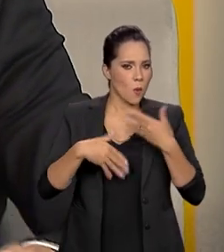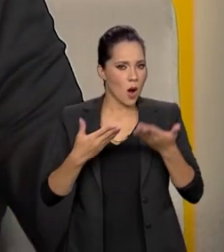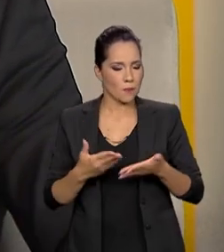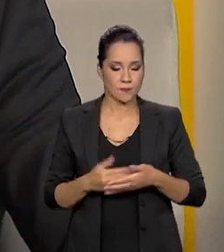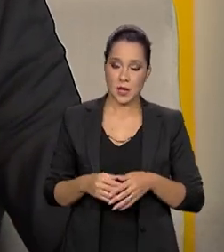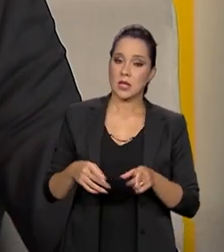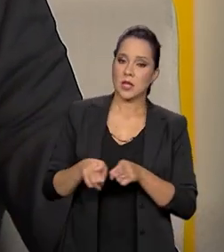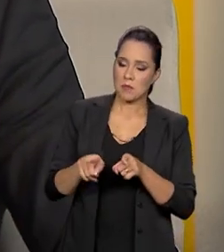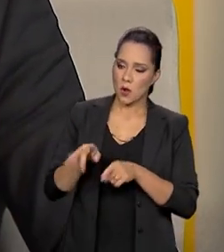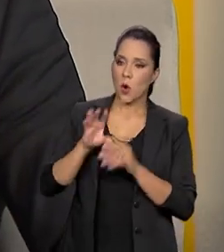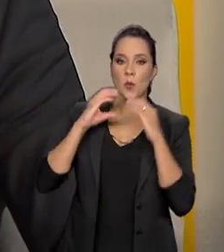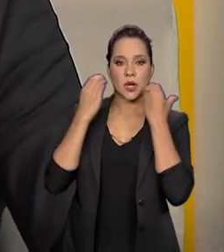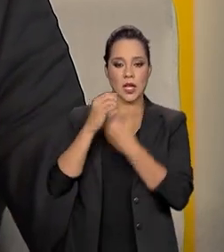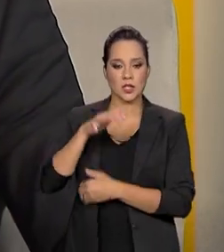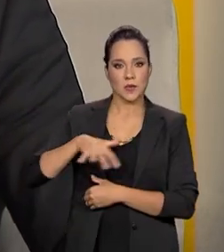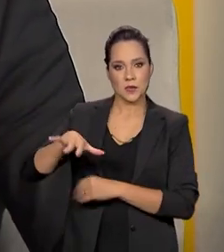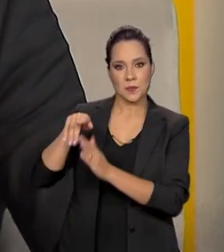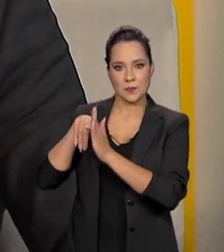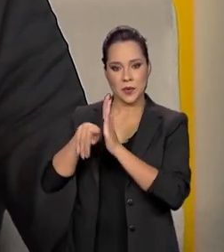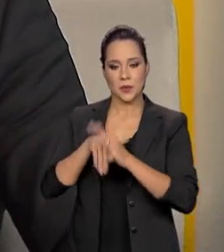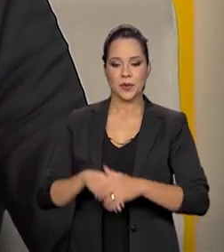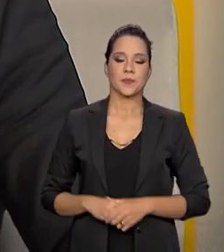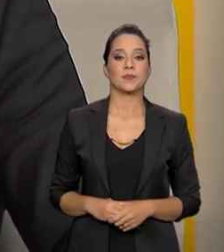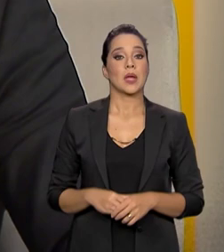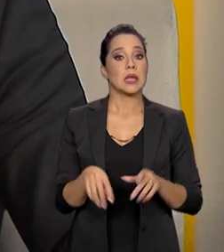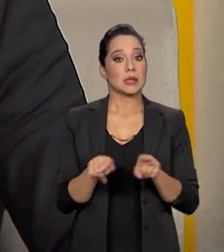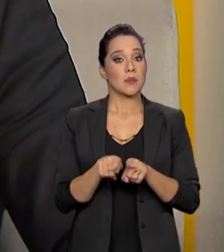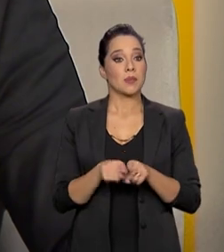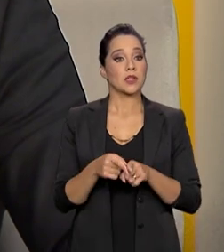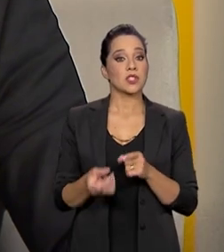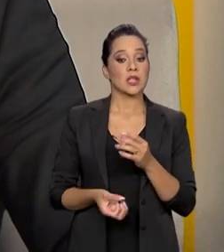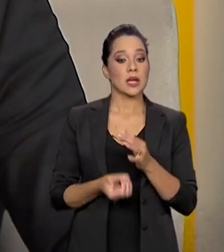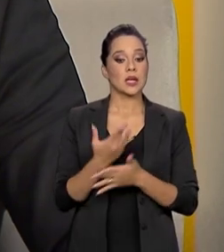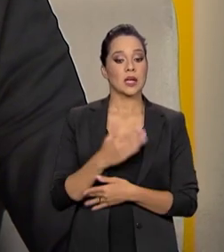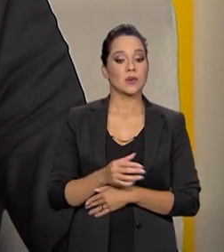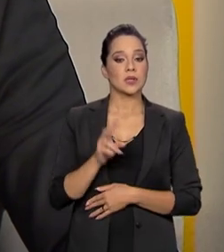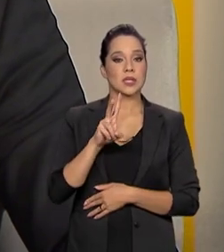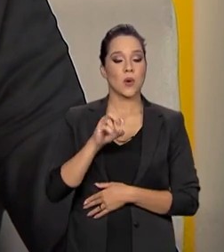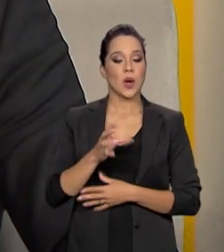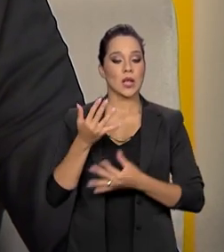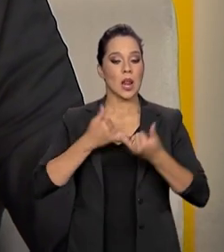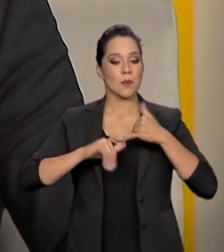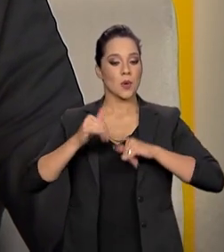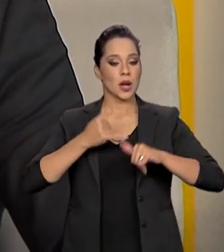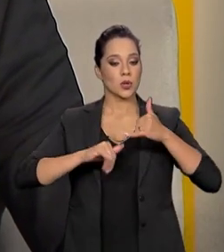regeneração dessas áreas. Além disso, gente está criando 50 laboratórios